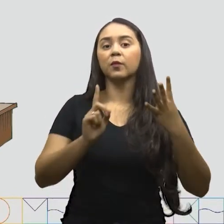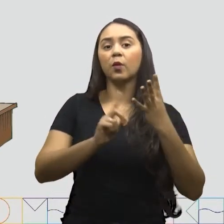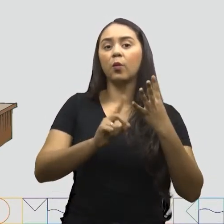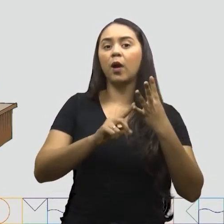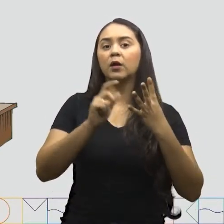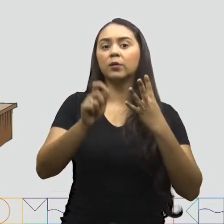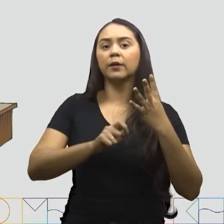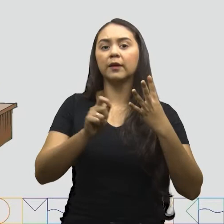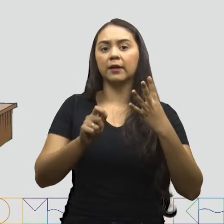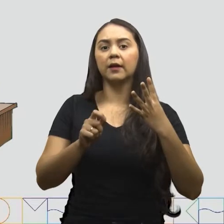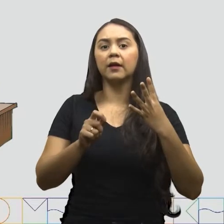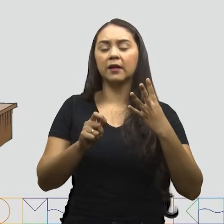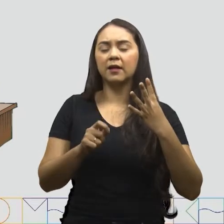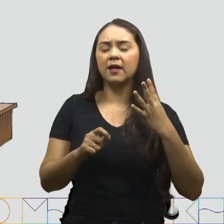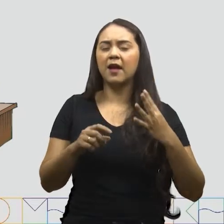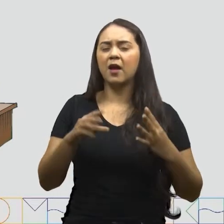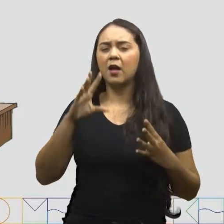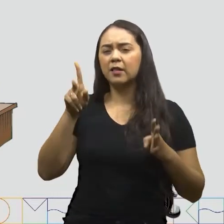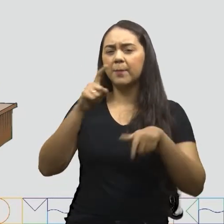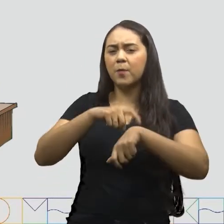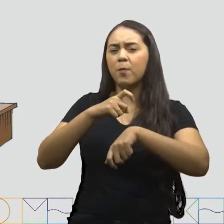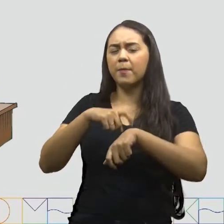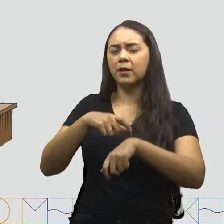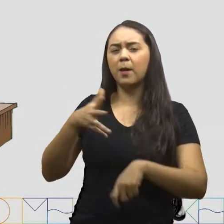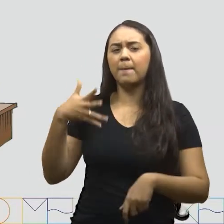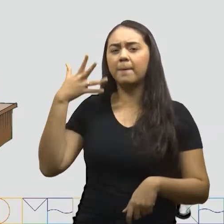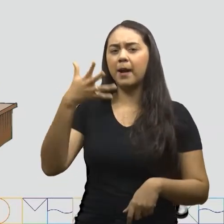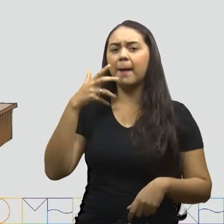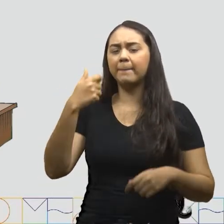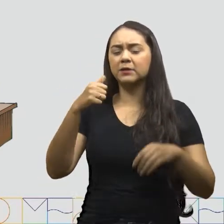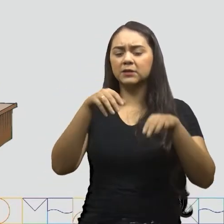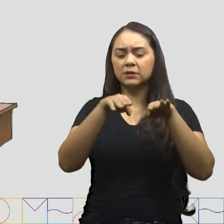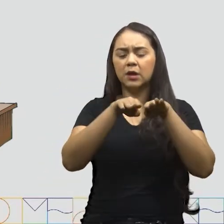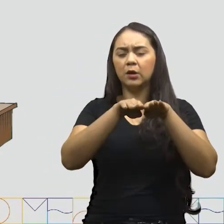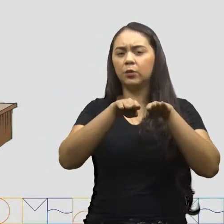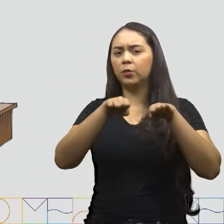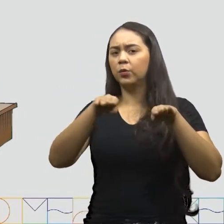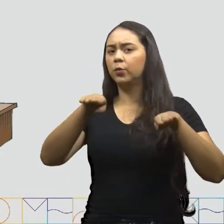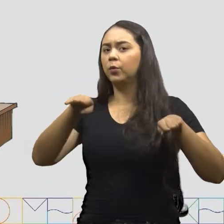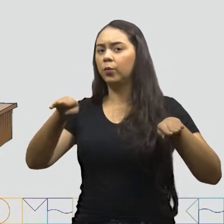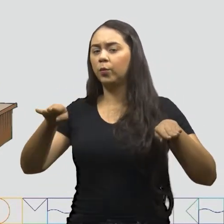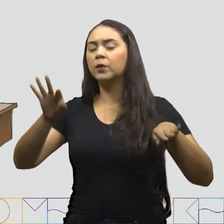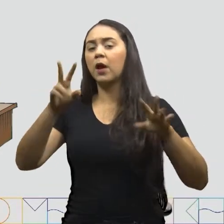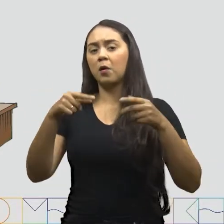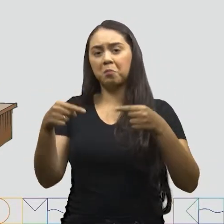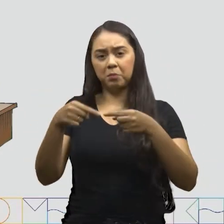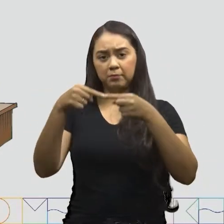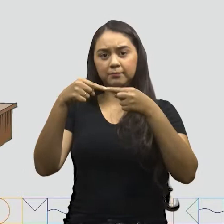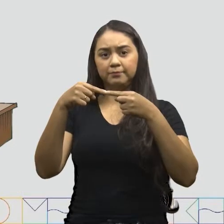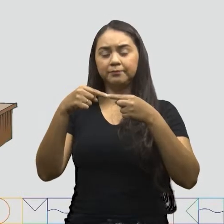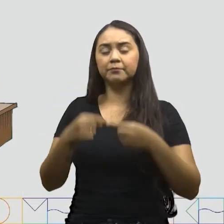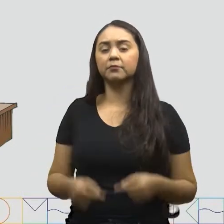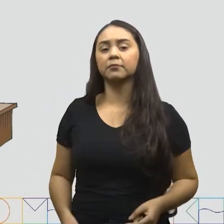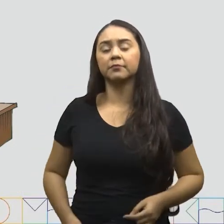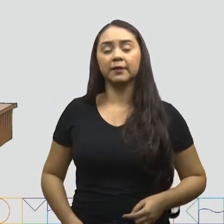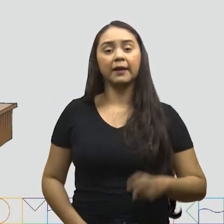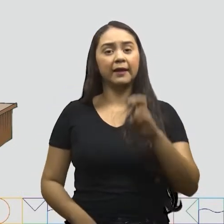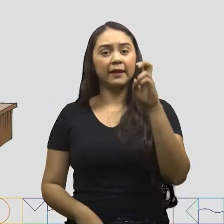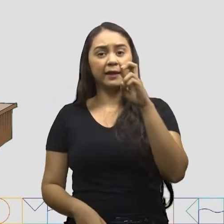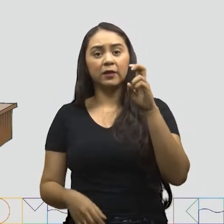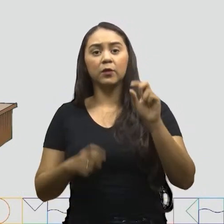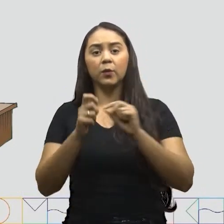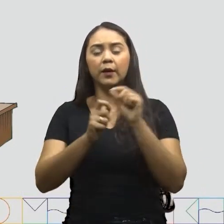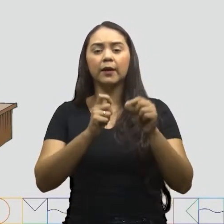Manter o ritmo adequado na fala Quinto passo Responder as